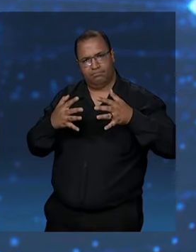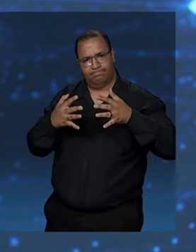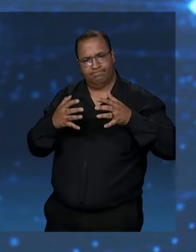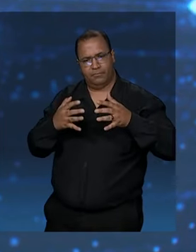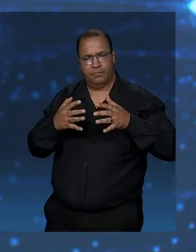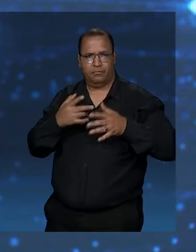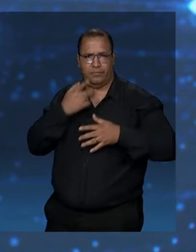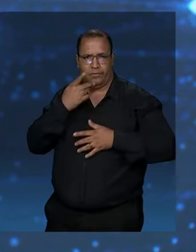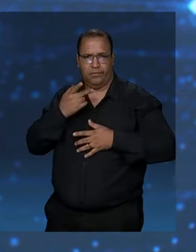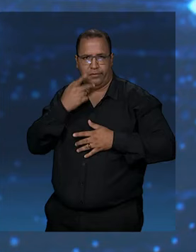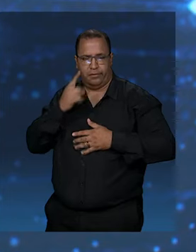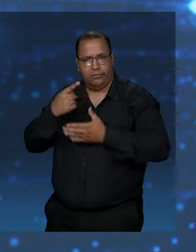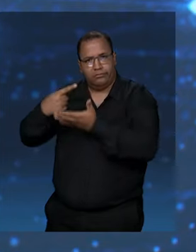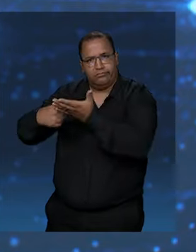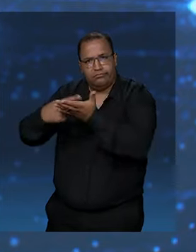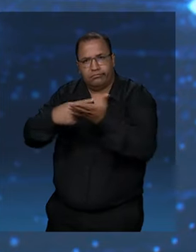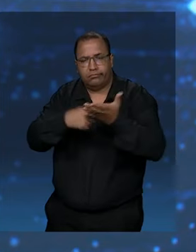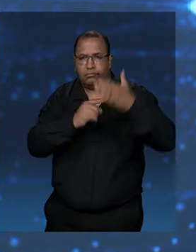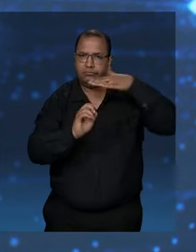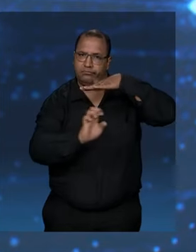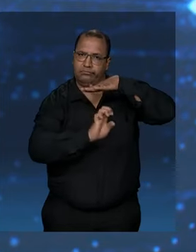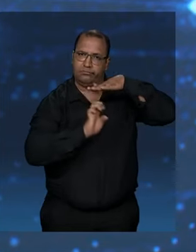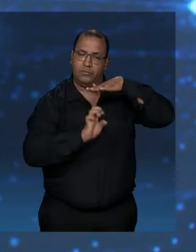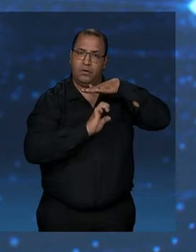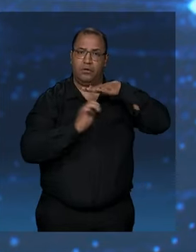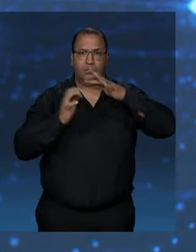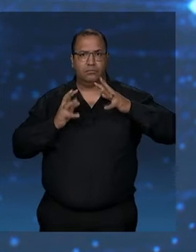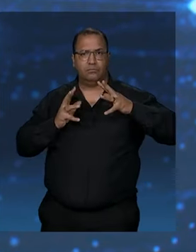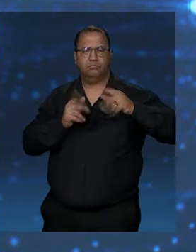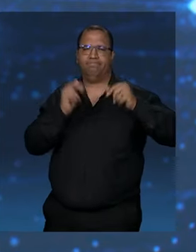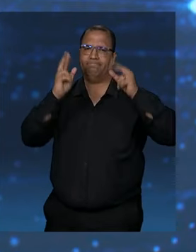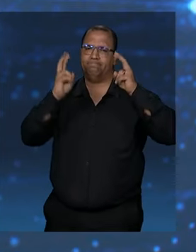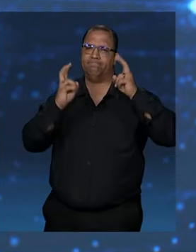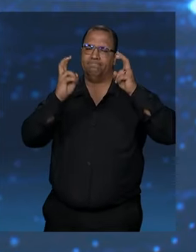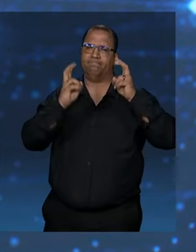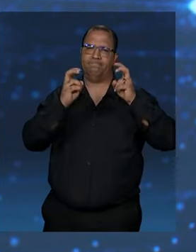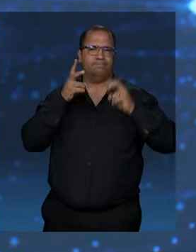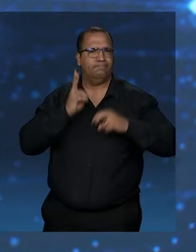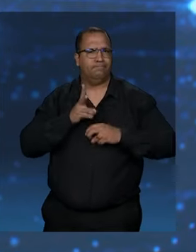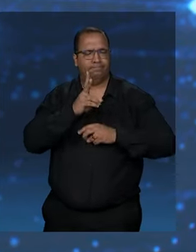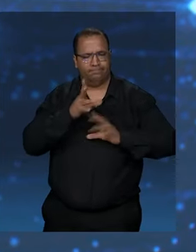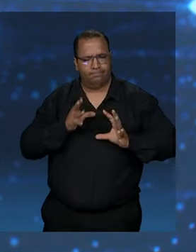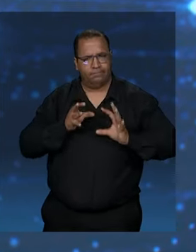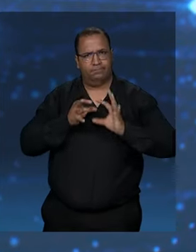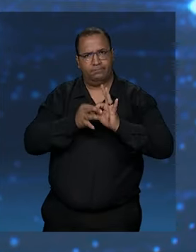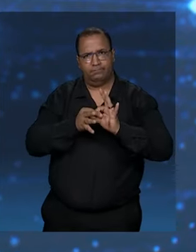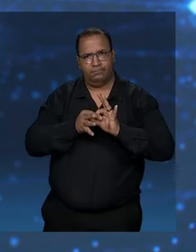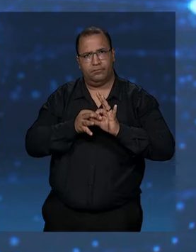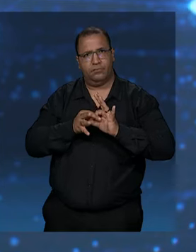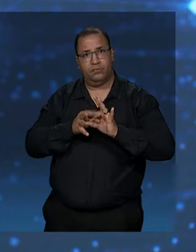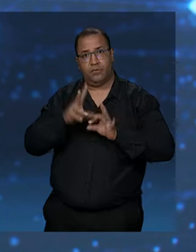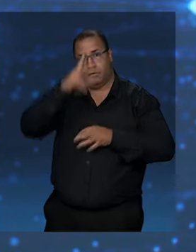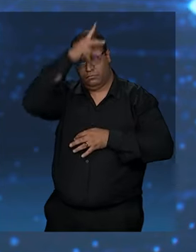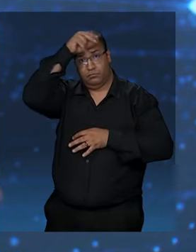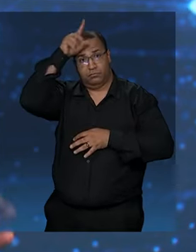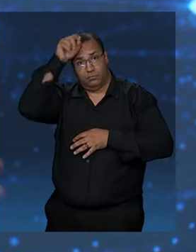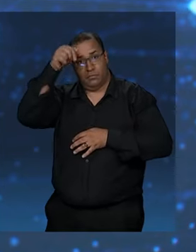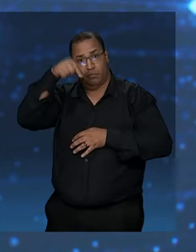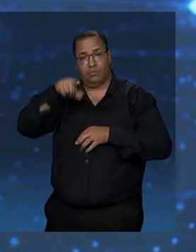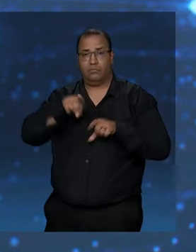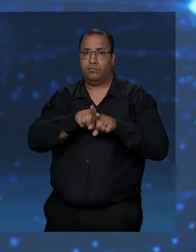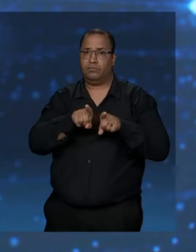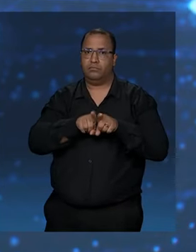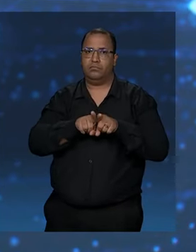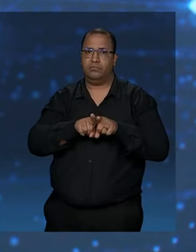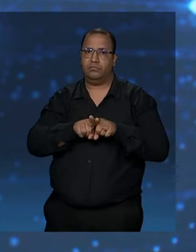questão das concessões. Eu não fujo de tema nenhum. Todos os temas eu tenho muita convicção do que nós estamos fazendo para a cidade. Nós temos